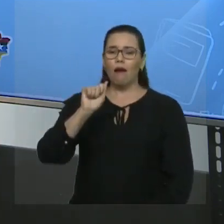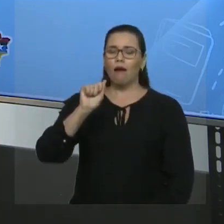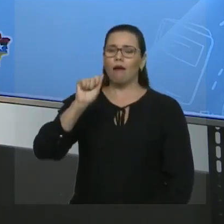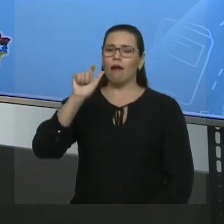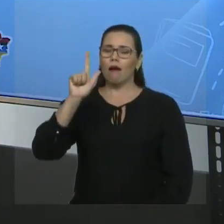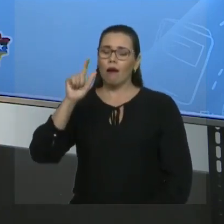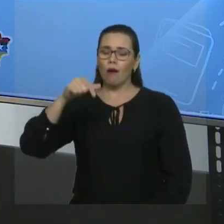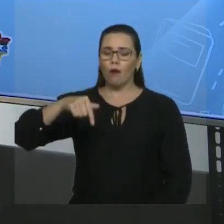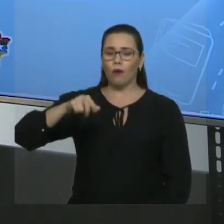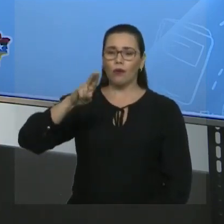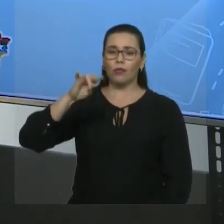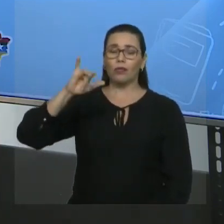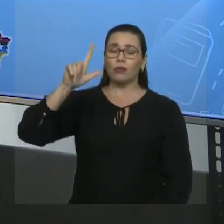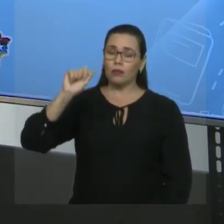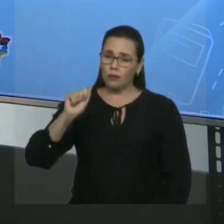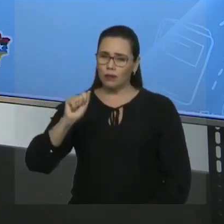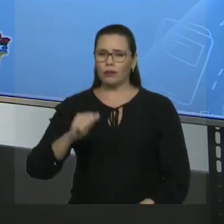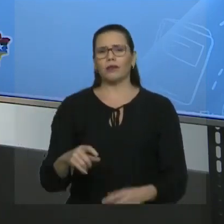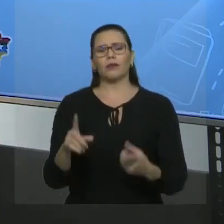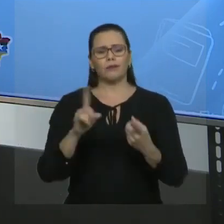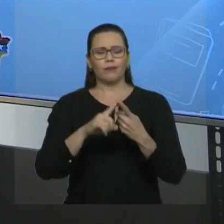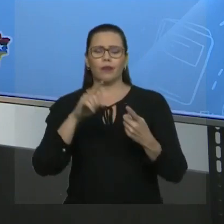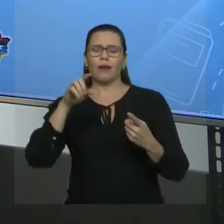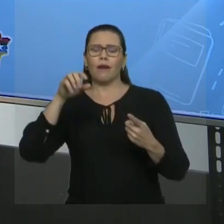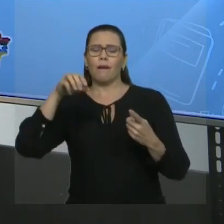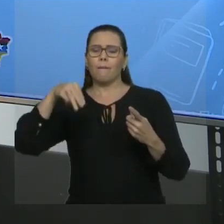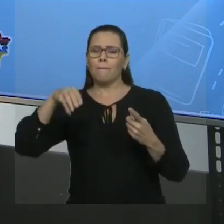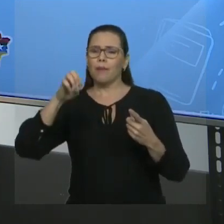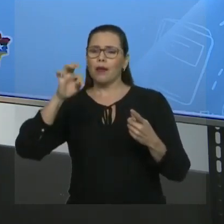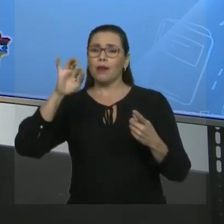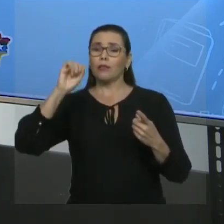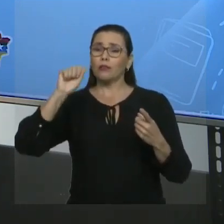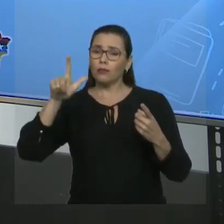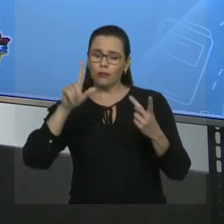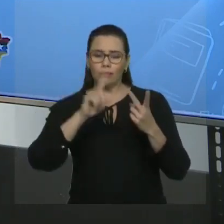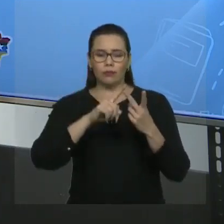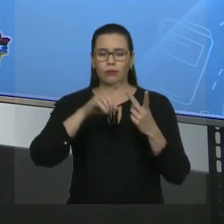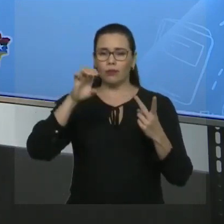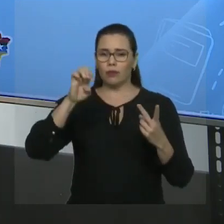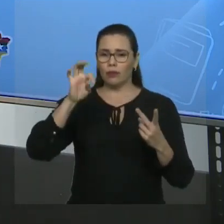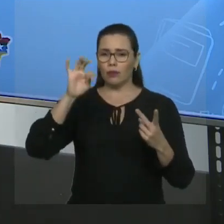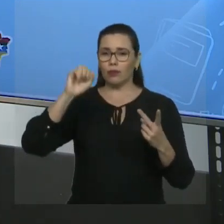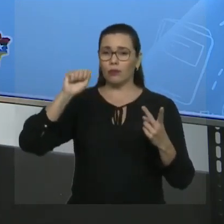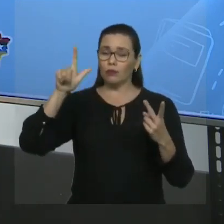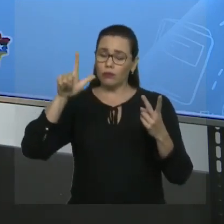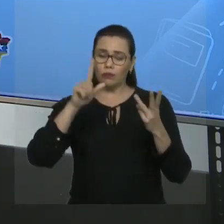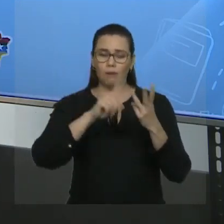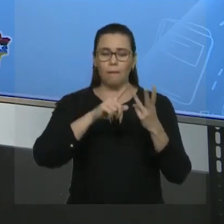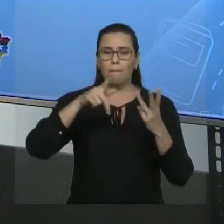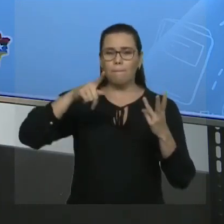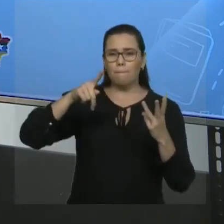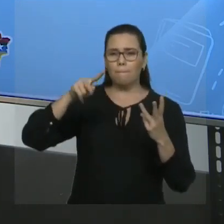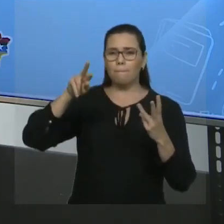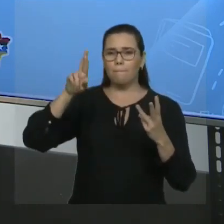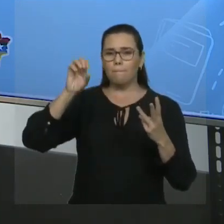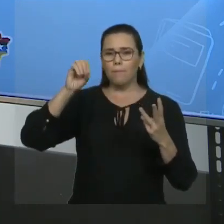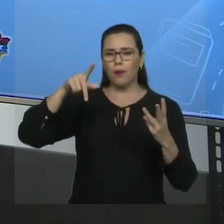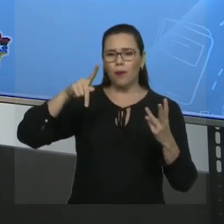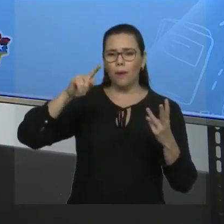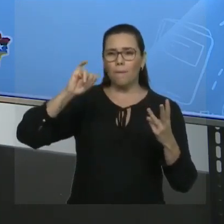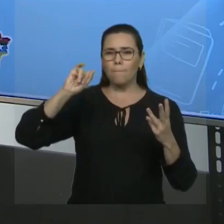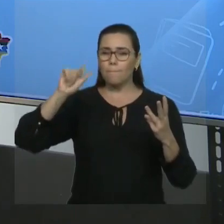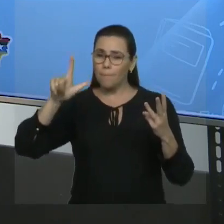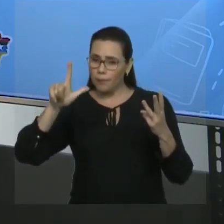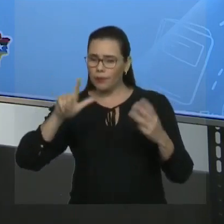metil, etil, propil, que são os chamados grupos orgânicos substituintes ou radicais que vão aparecer